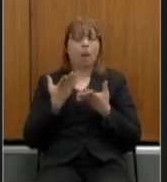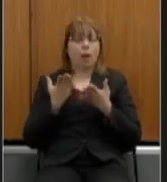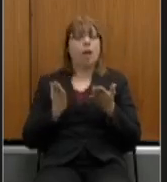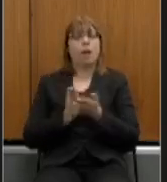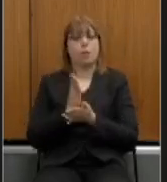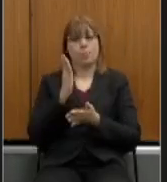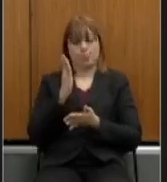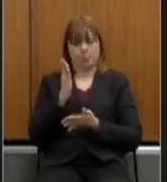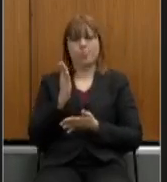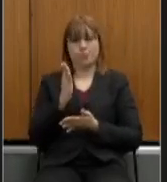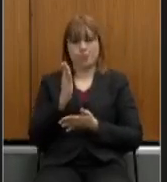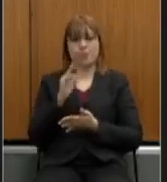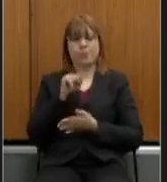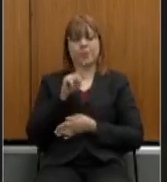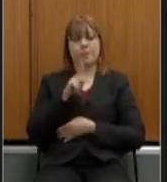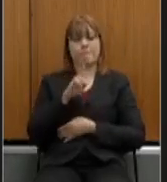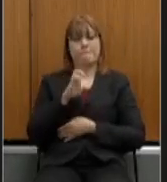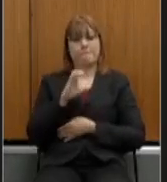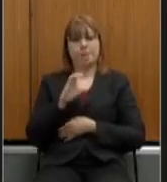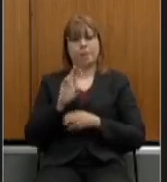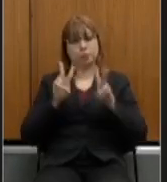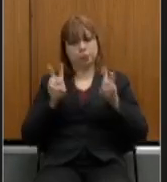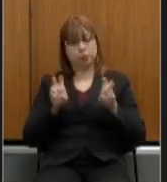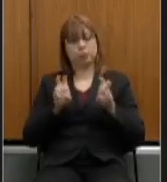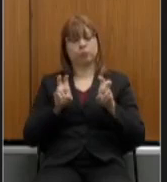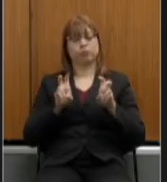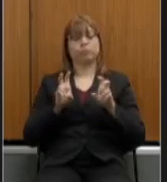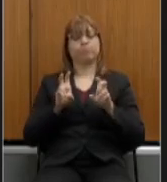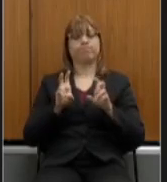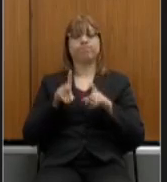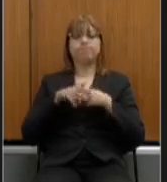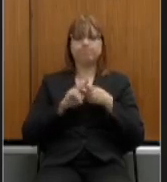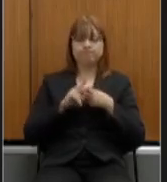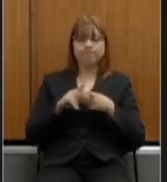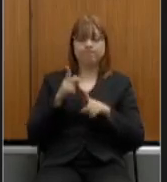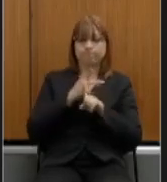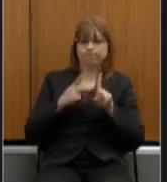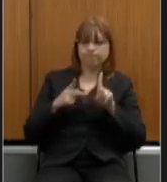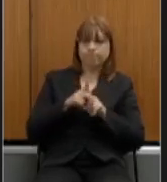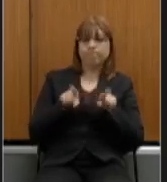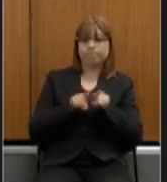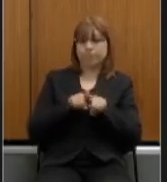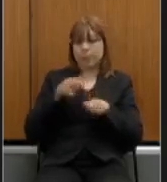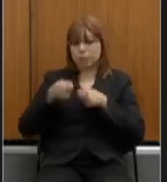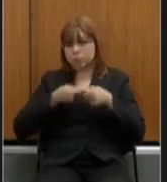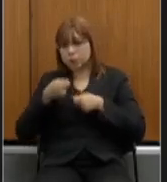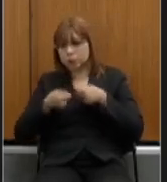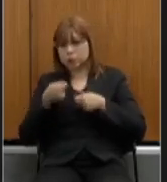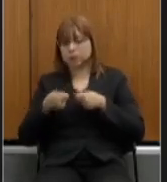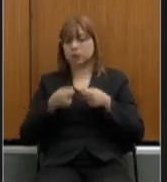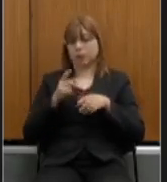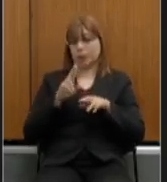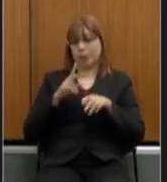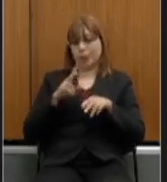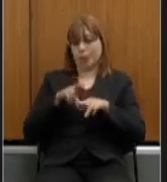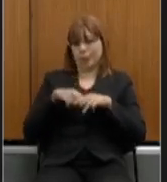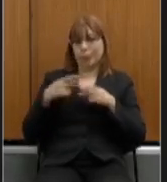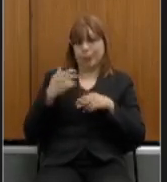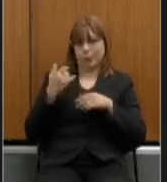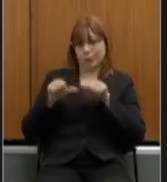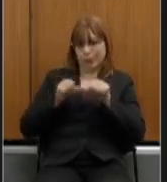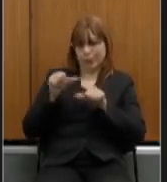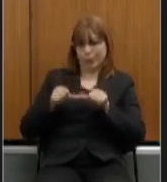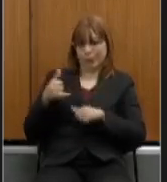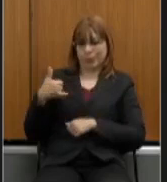desta PEC que tratava sobre reforma administrativa e reforma previdenciária no quesito mudança de idade aprovamos essas